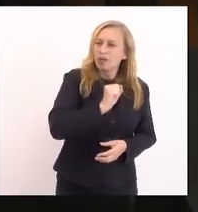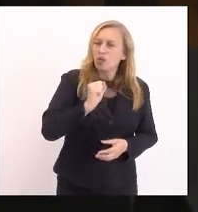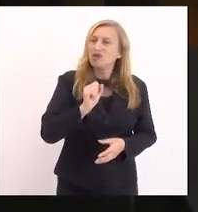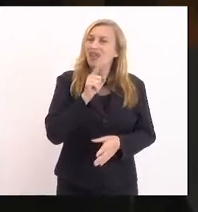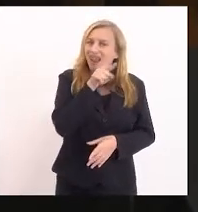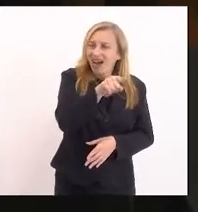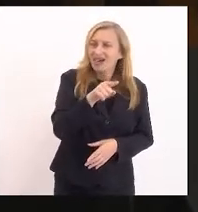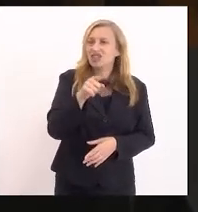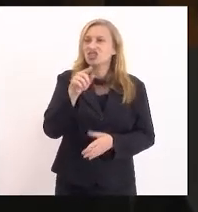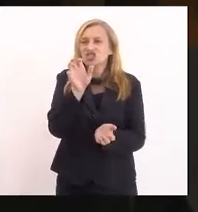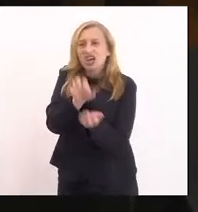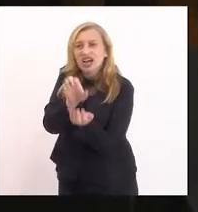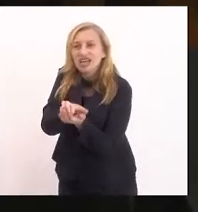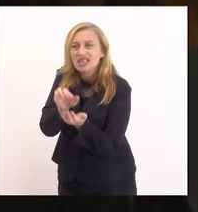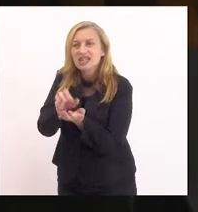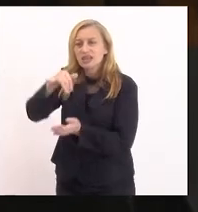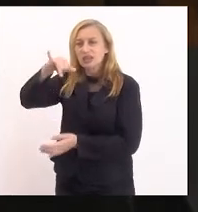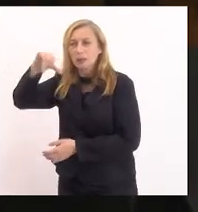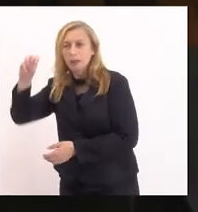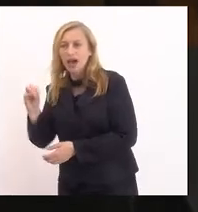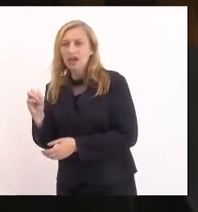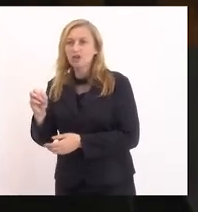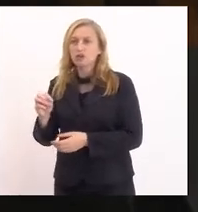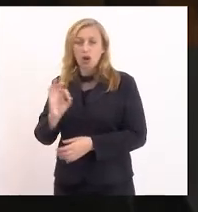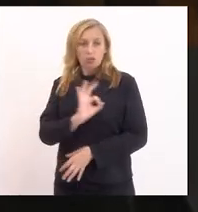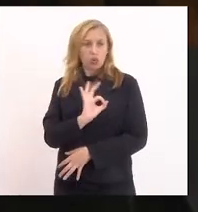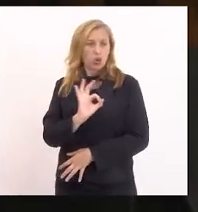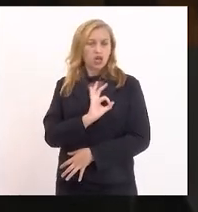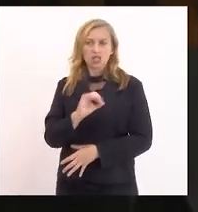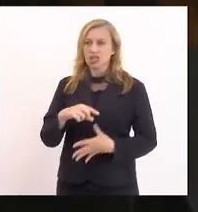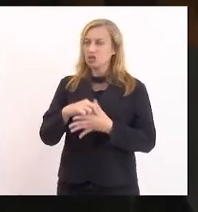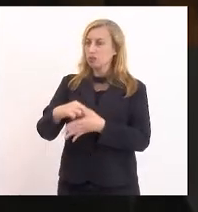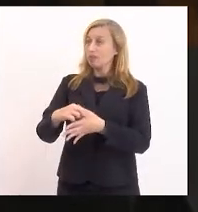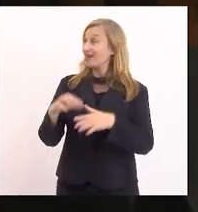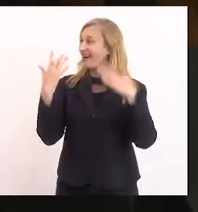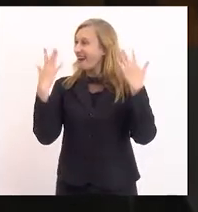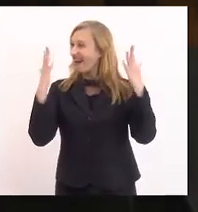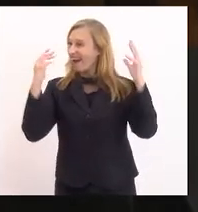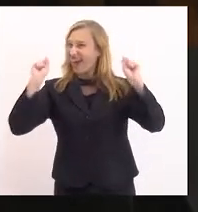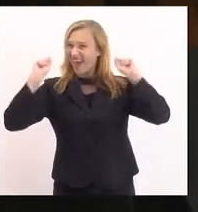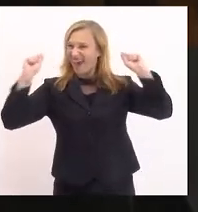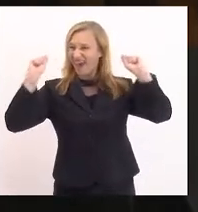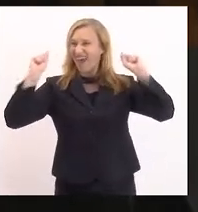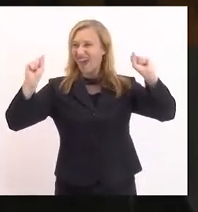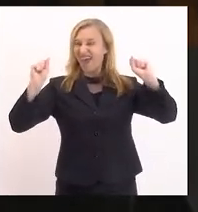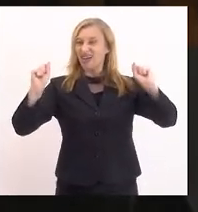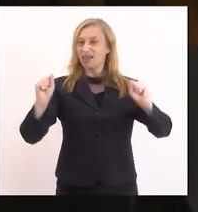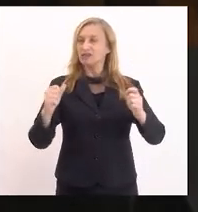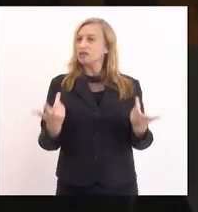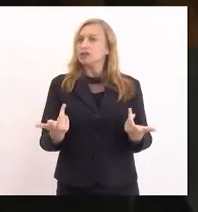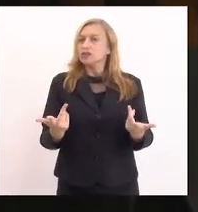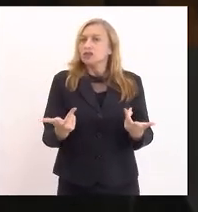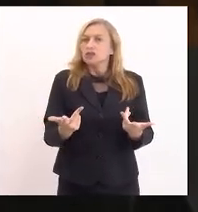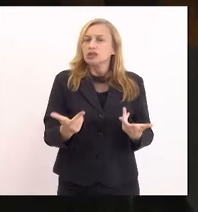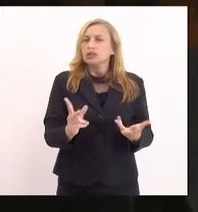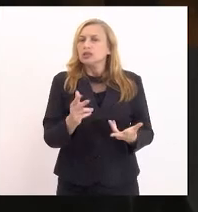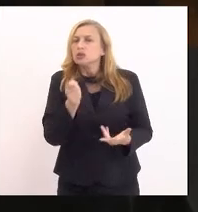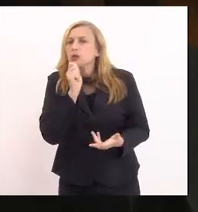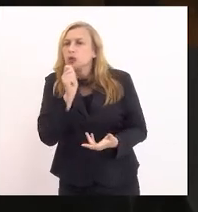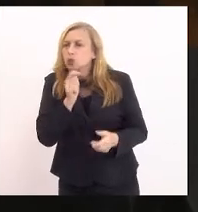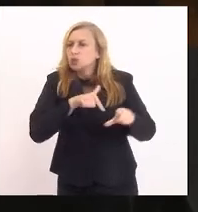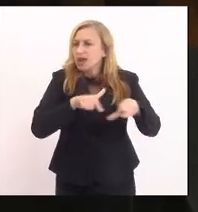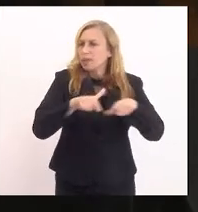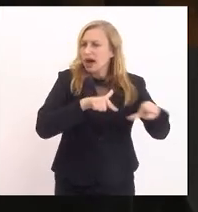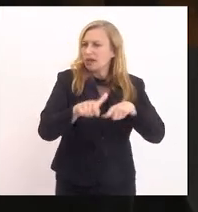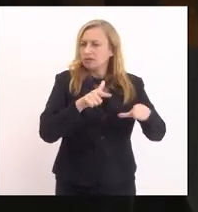passado, um dirigente da polícia do Rio de Janeiro comemorando o êxito da operação, nenhuma operação militar pode ser considerada